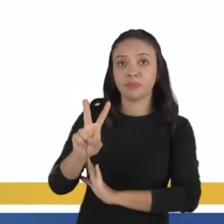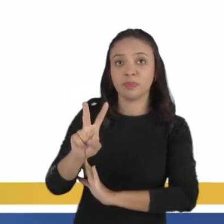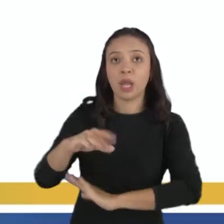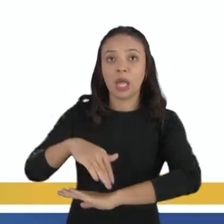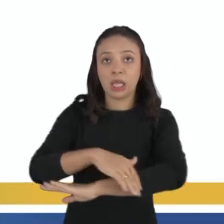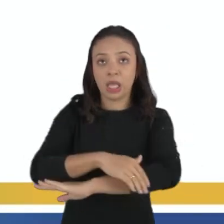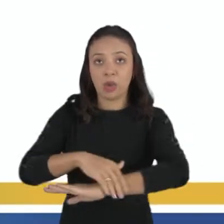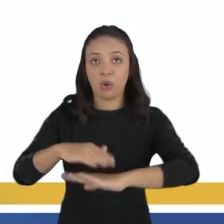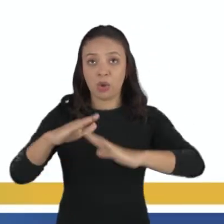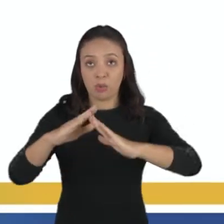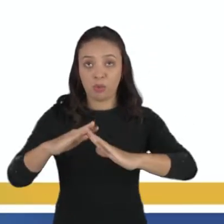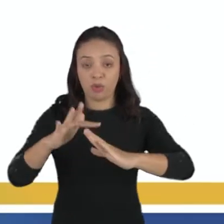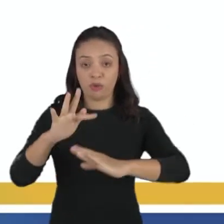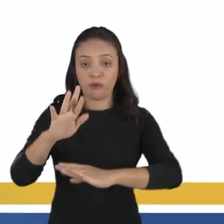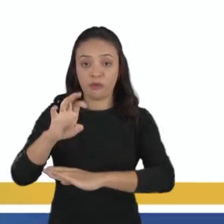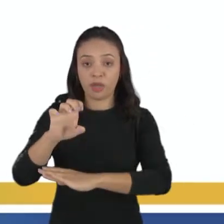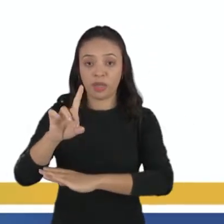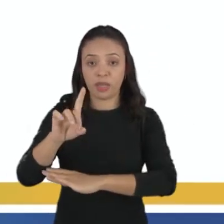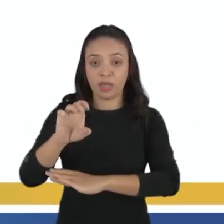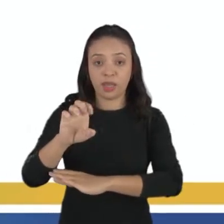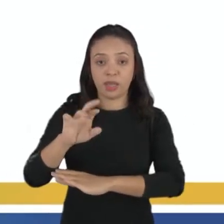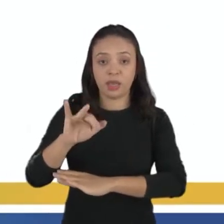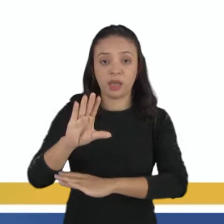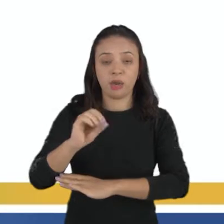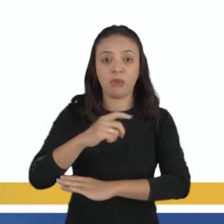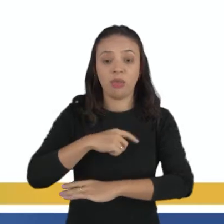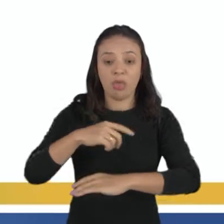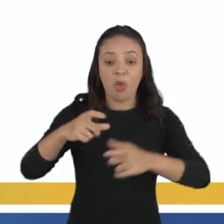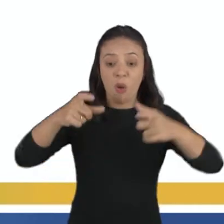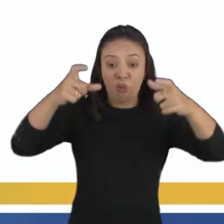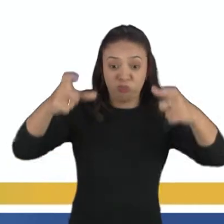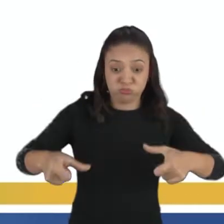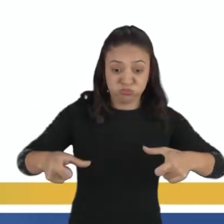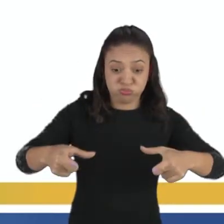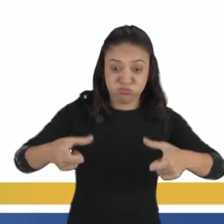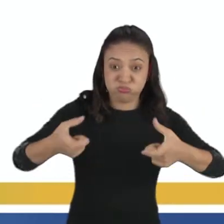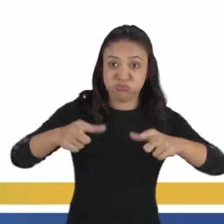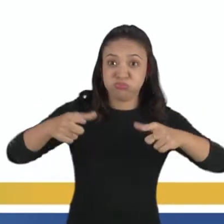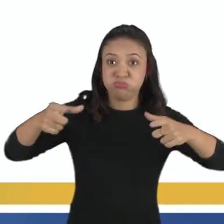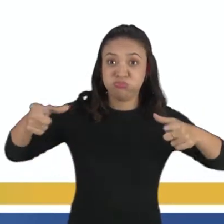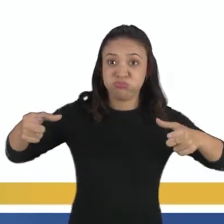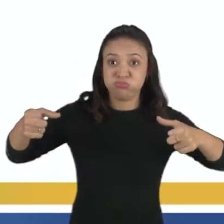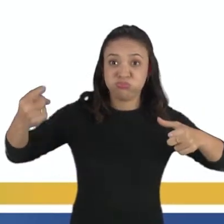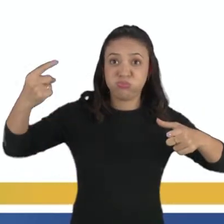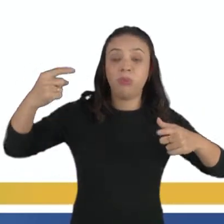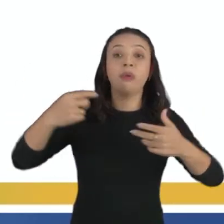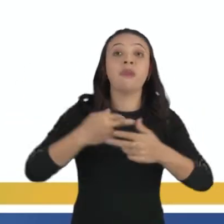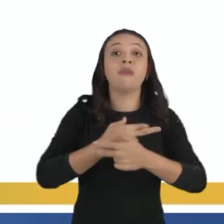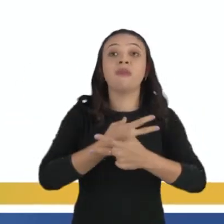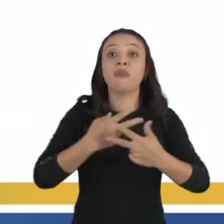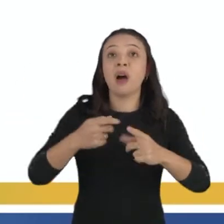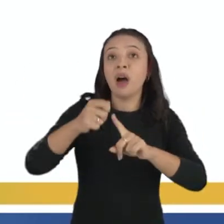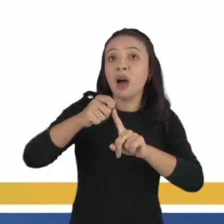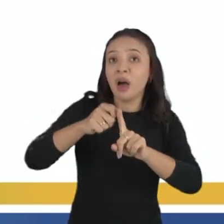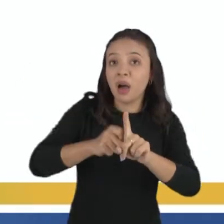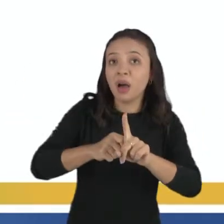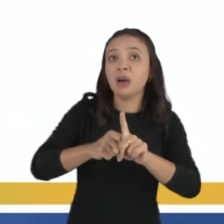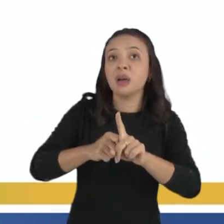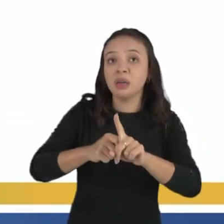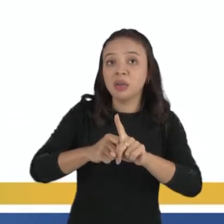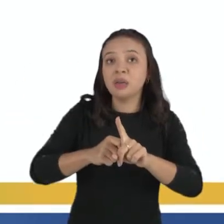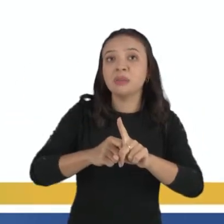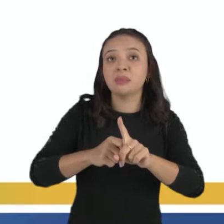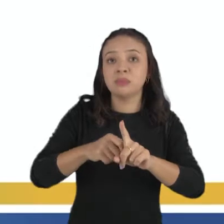Frederico Maia, tem um buraco enorme, uma verdadeira cratera. Há meses, há meses, e a